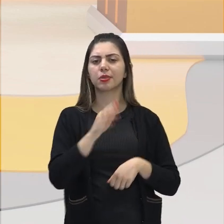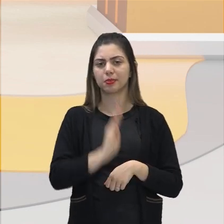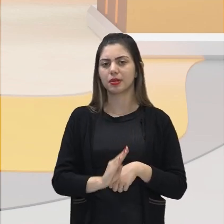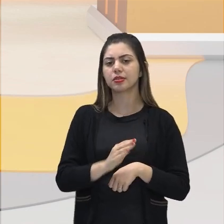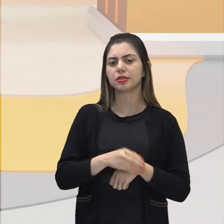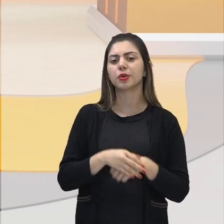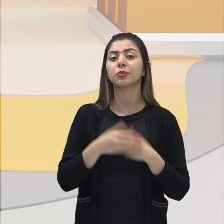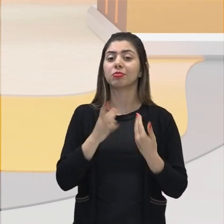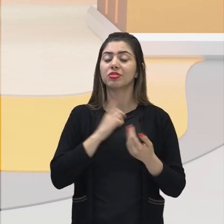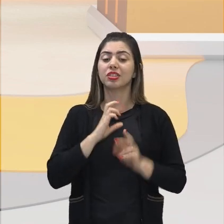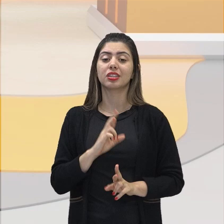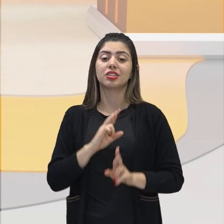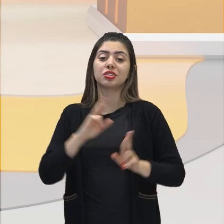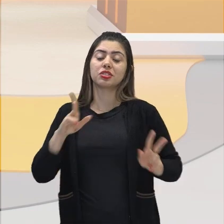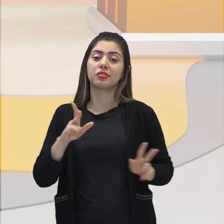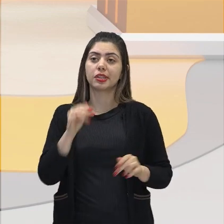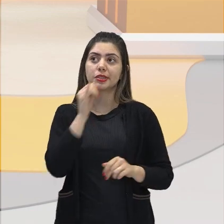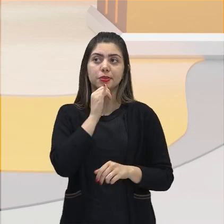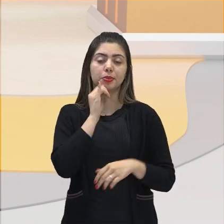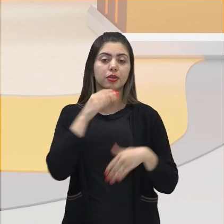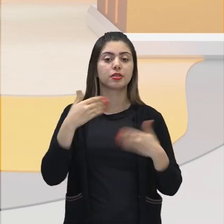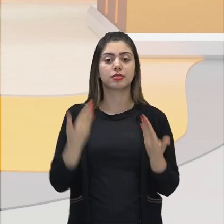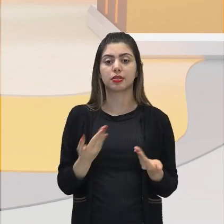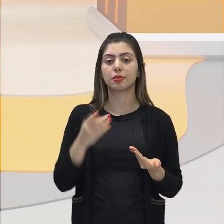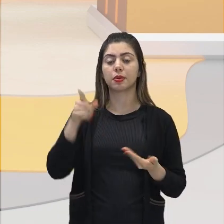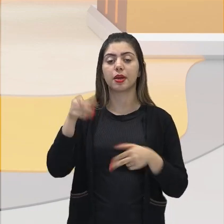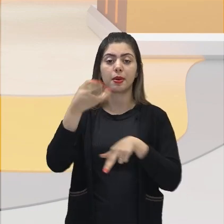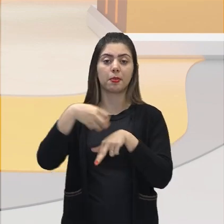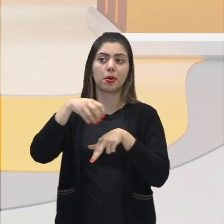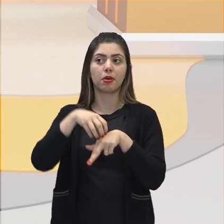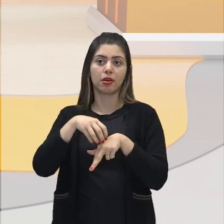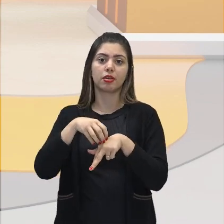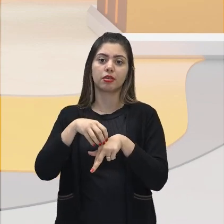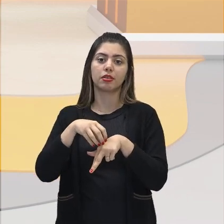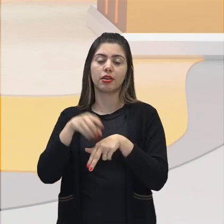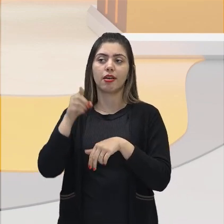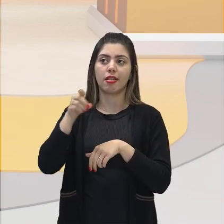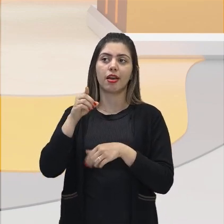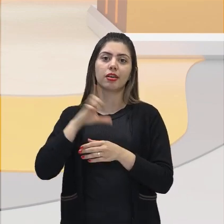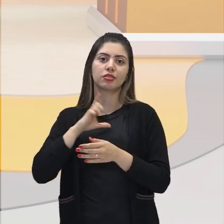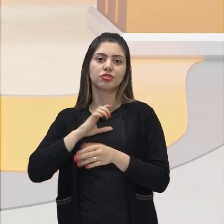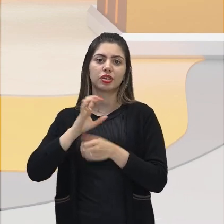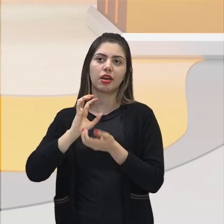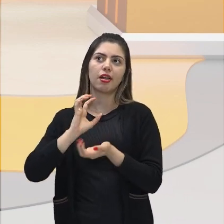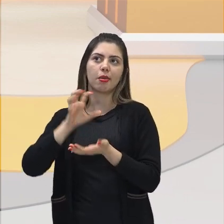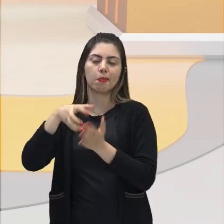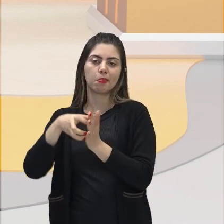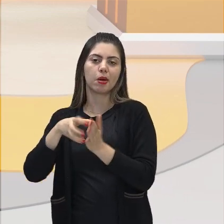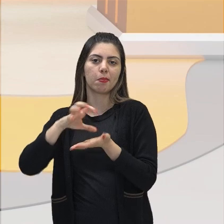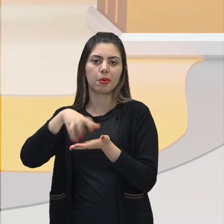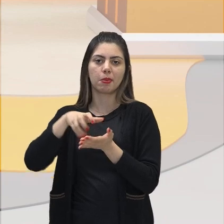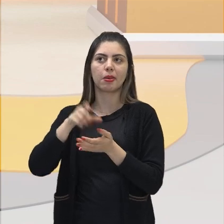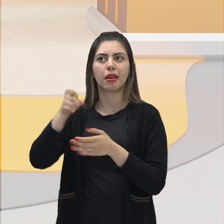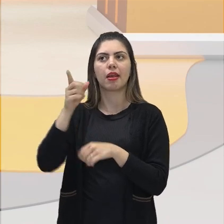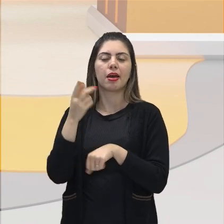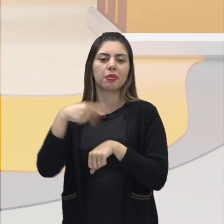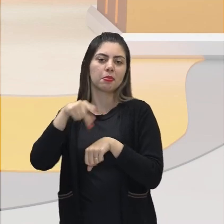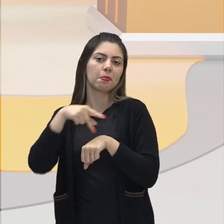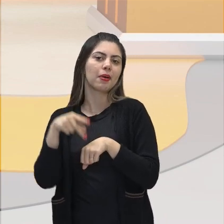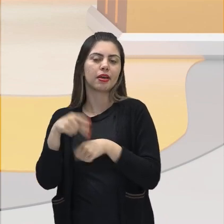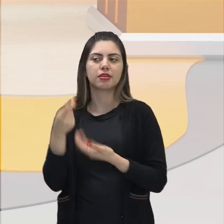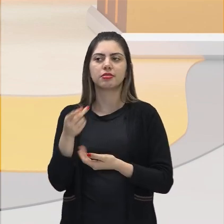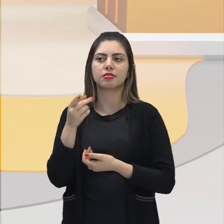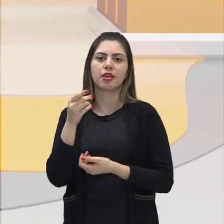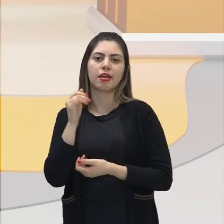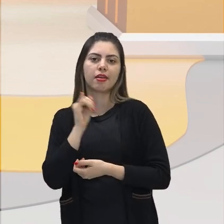era bem diferente de, por exemplo, a monarquia parlamentarista na Inglaterra ou mesmo na França. Ok? Então, ao